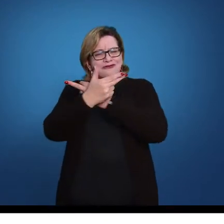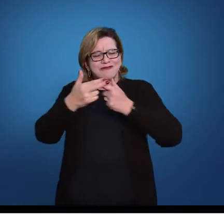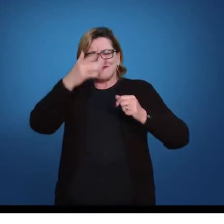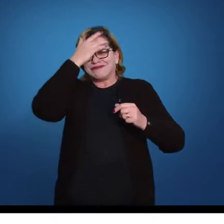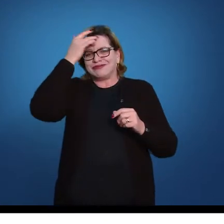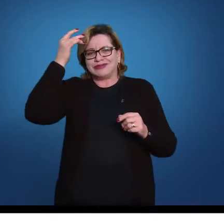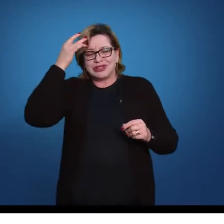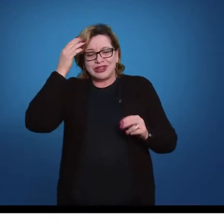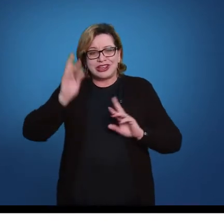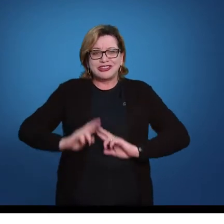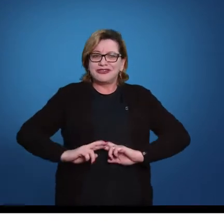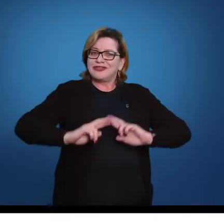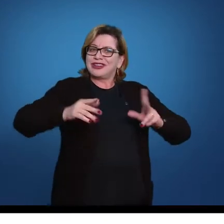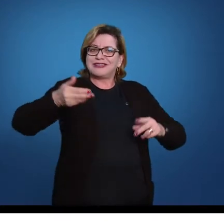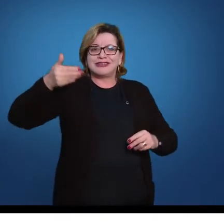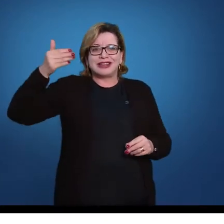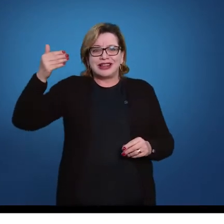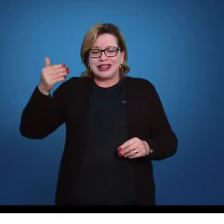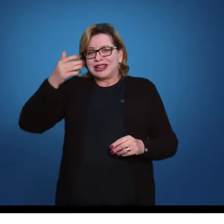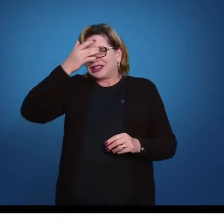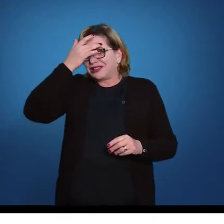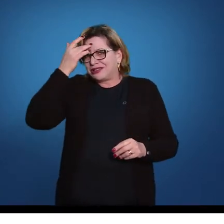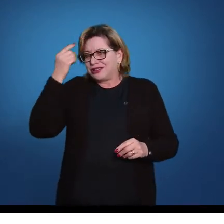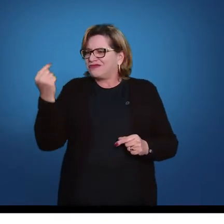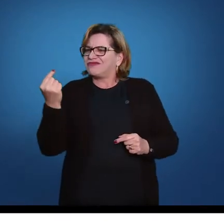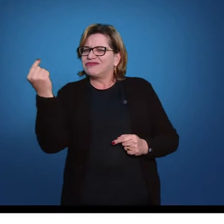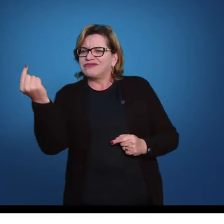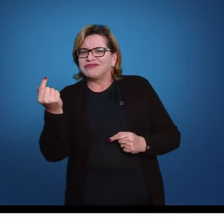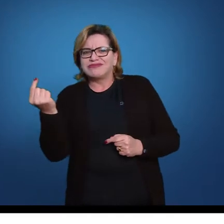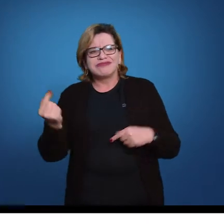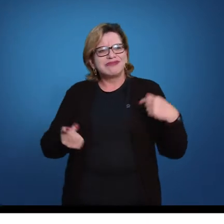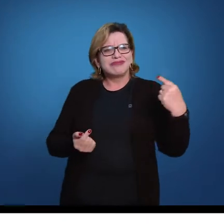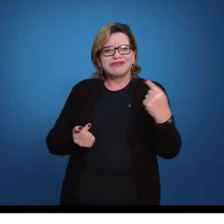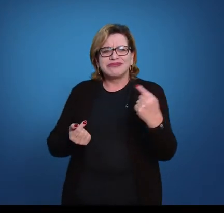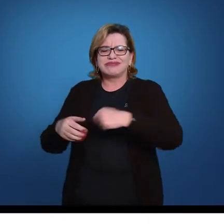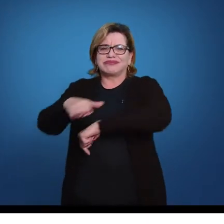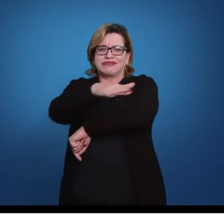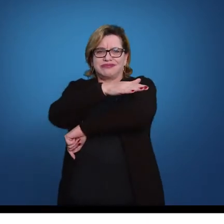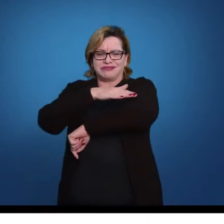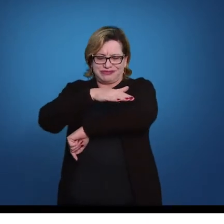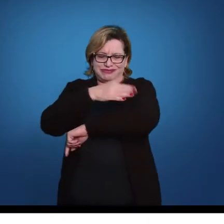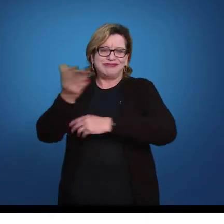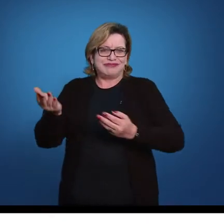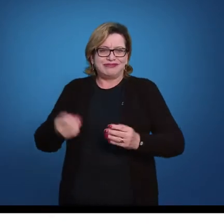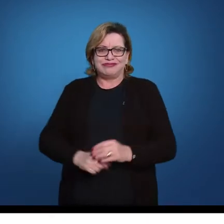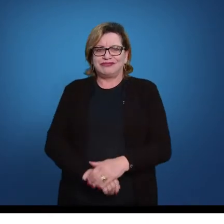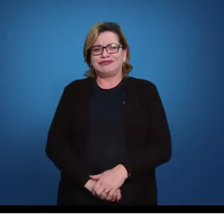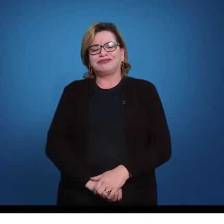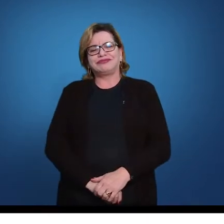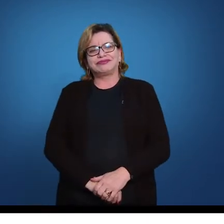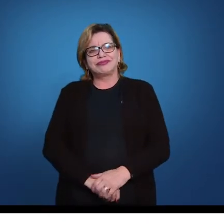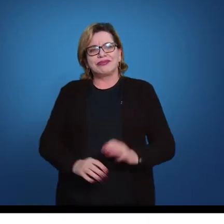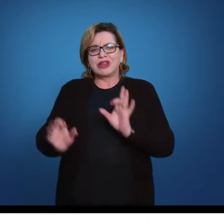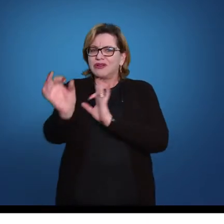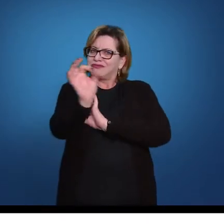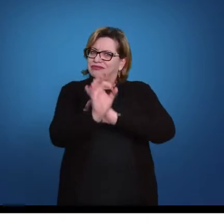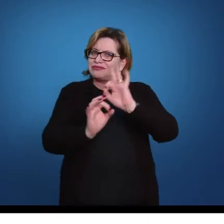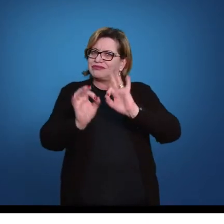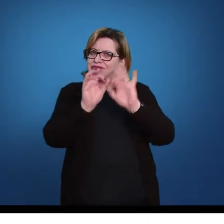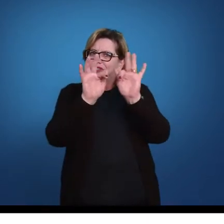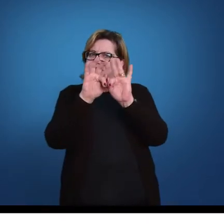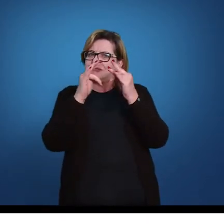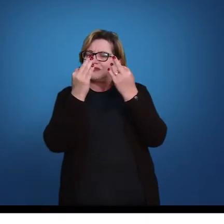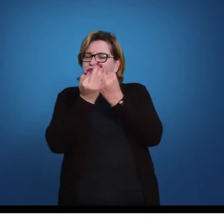aconteceram até então em que os artistas se apresentavam em feiras e praças. A organização